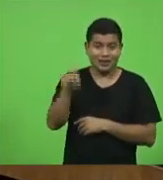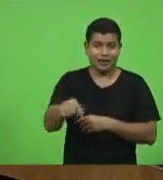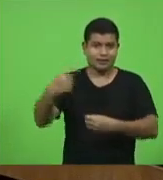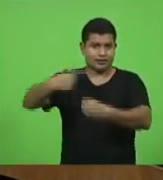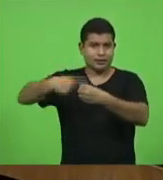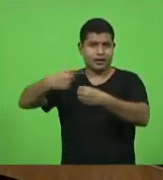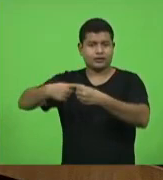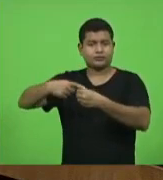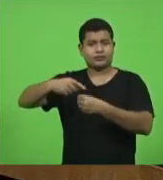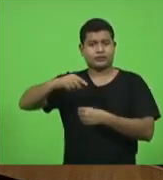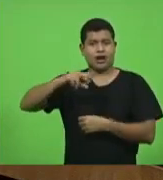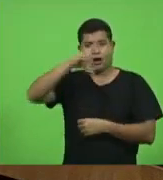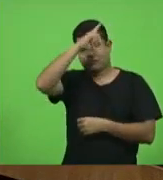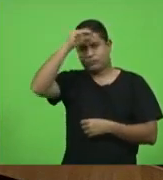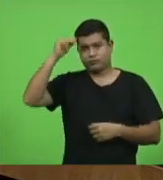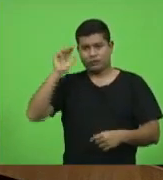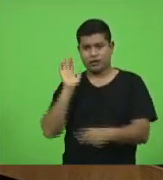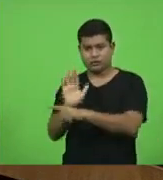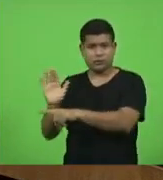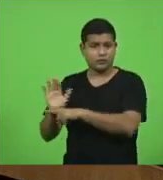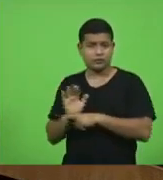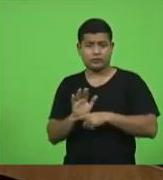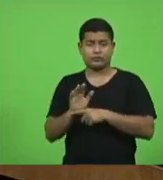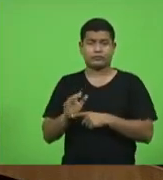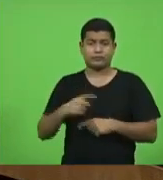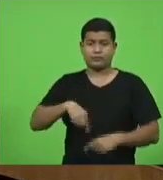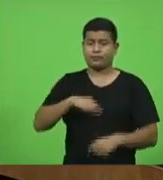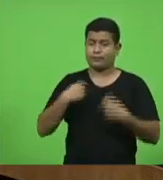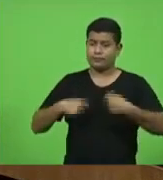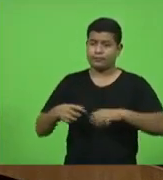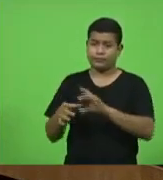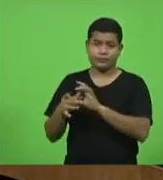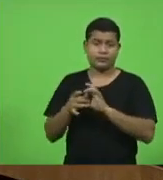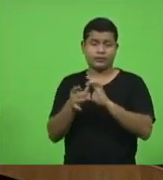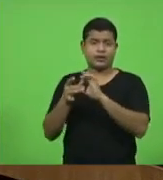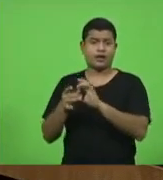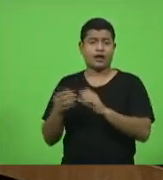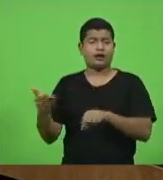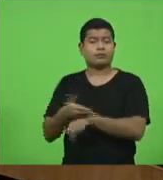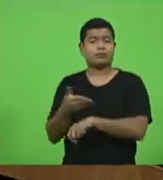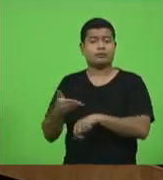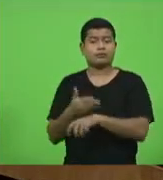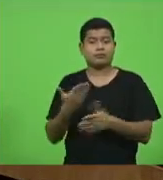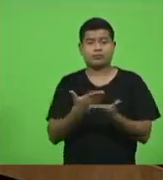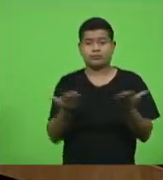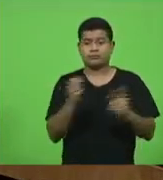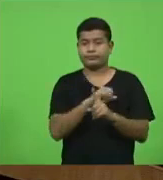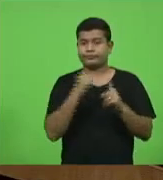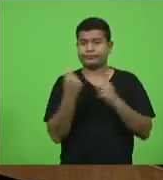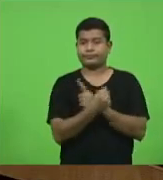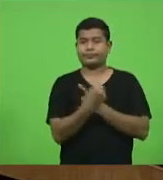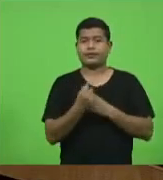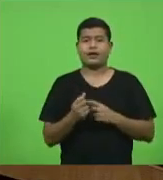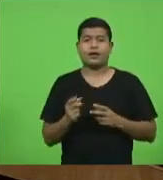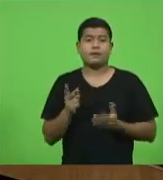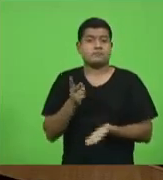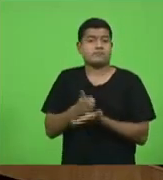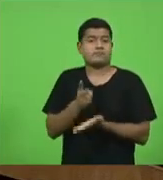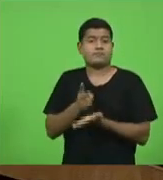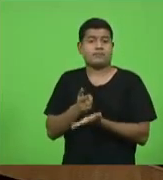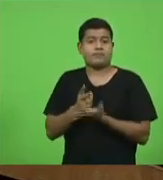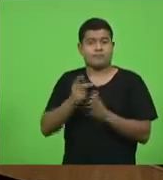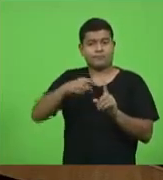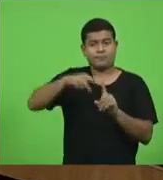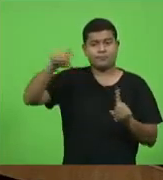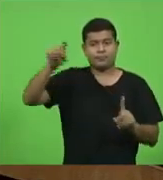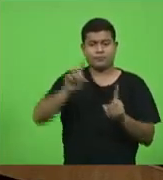precisamos também da união e da participação da sociedade para mantermos os índices de